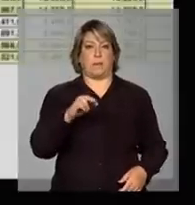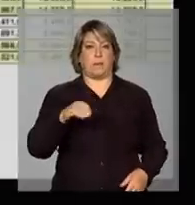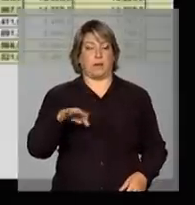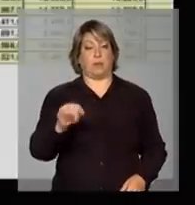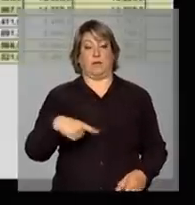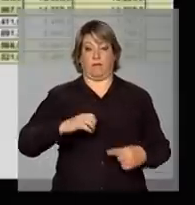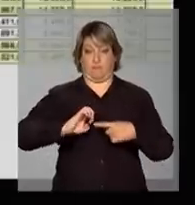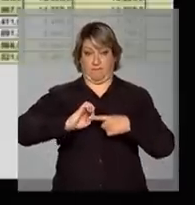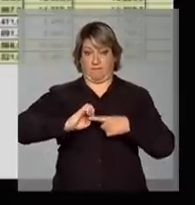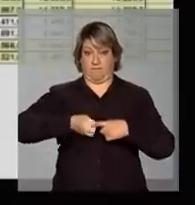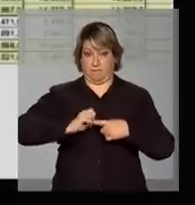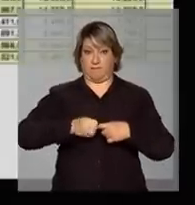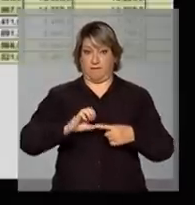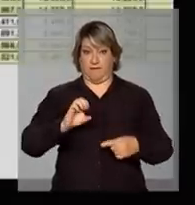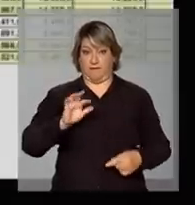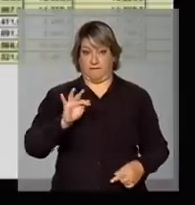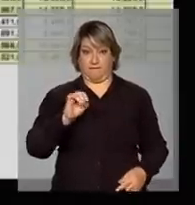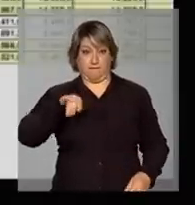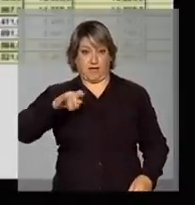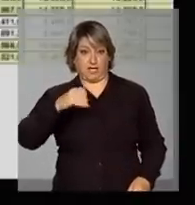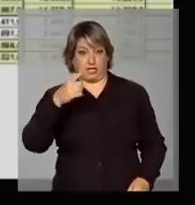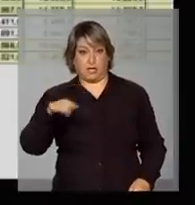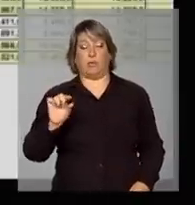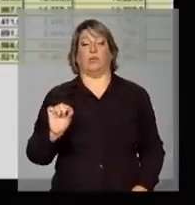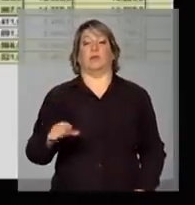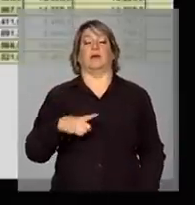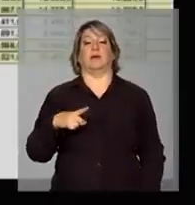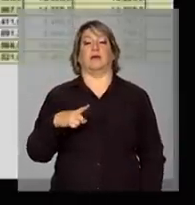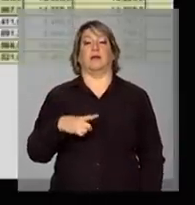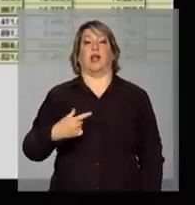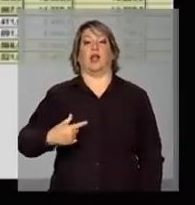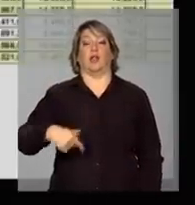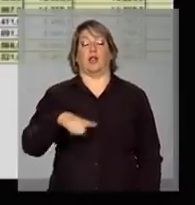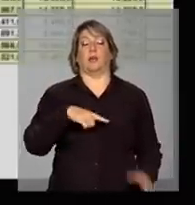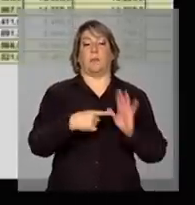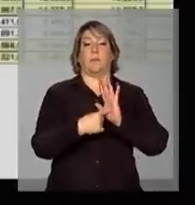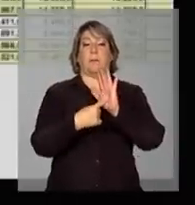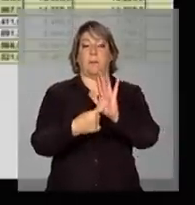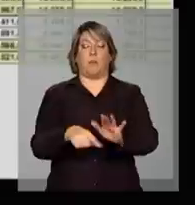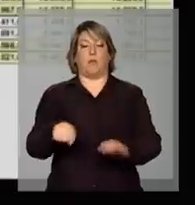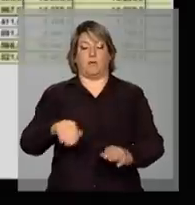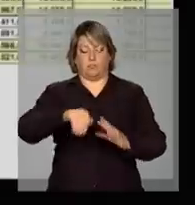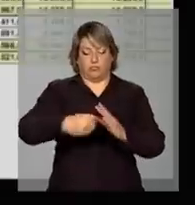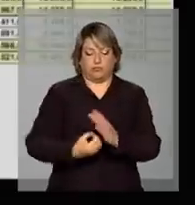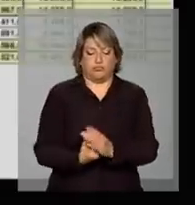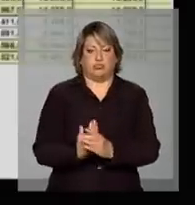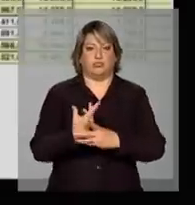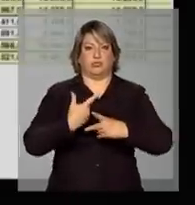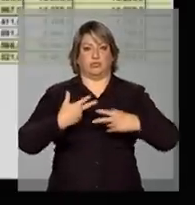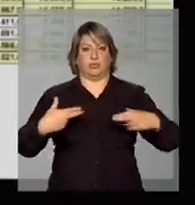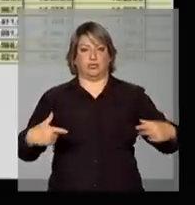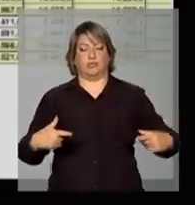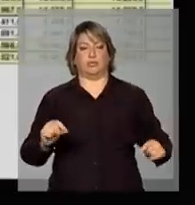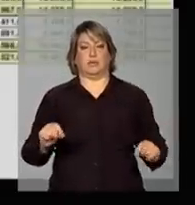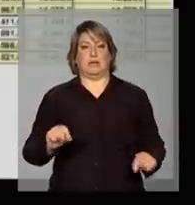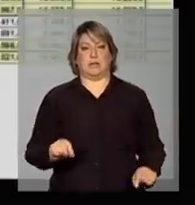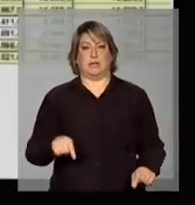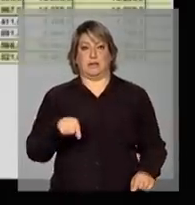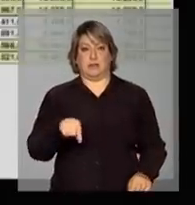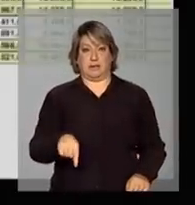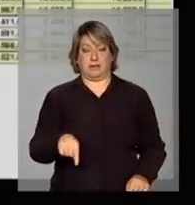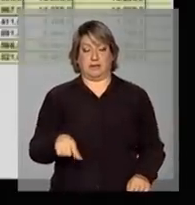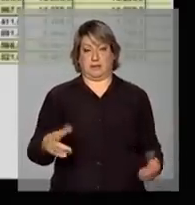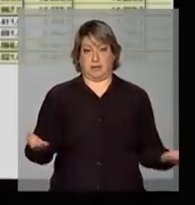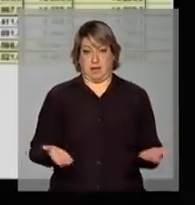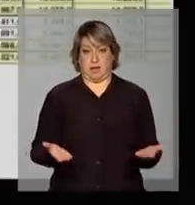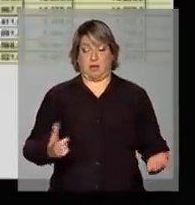pese nós estamos colocando aí, é um cenário de produção que, na composição, ela é um cenário